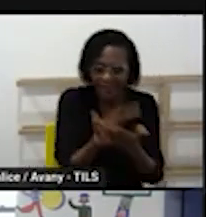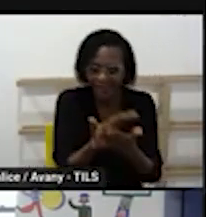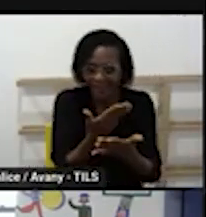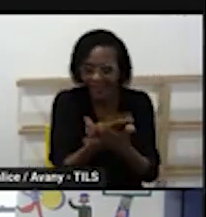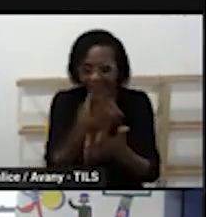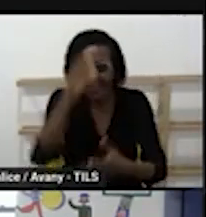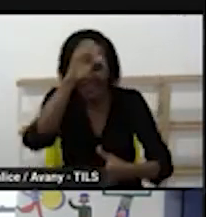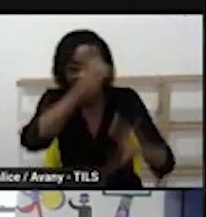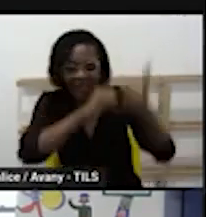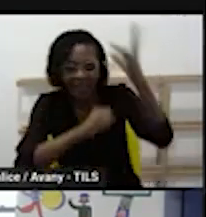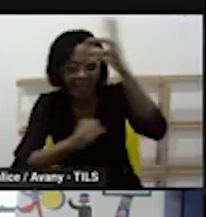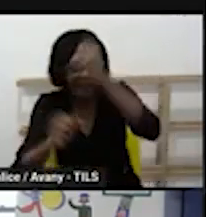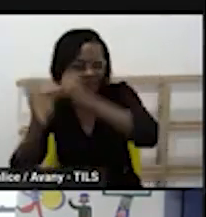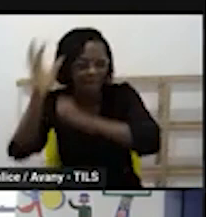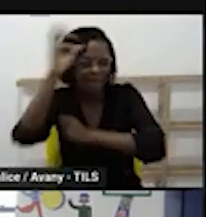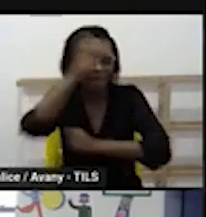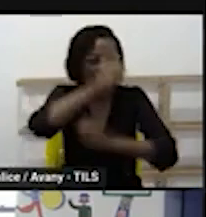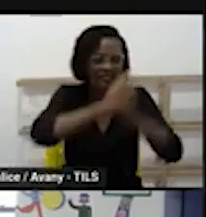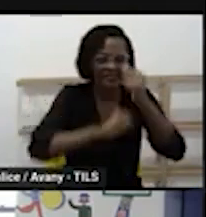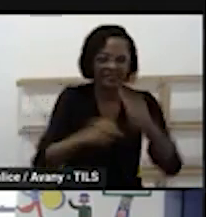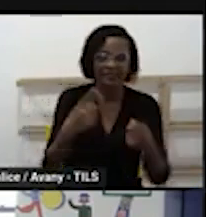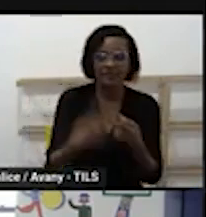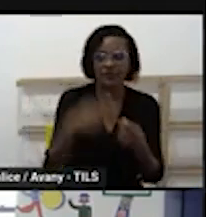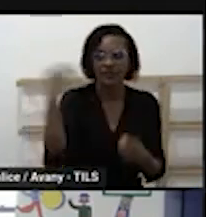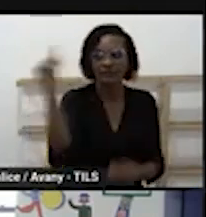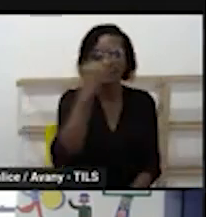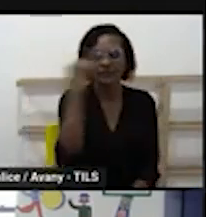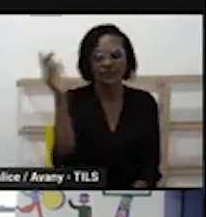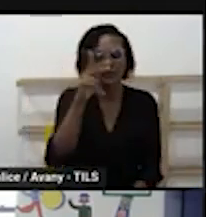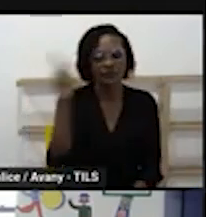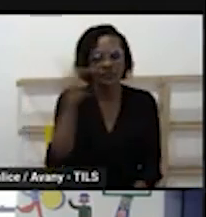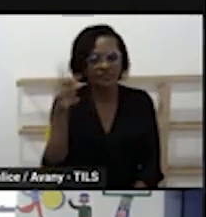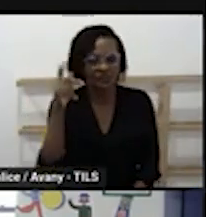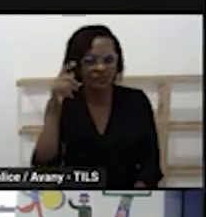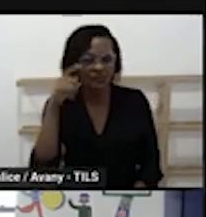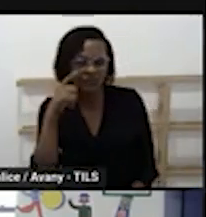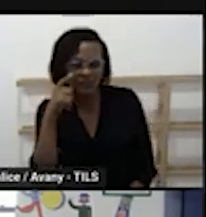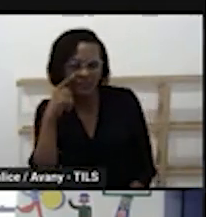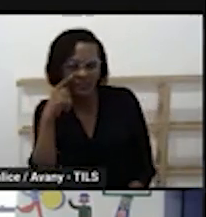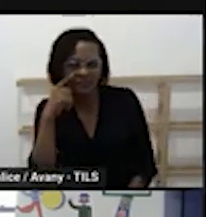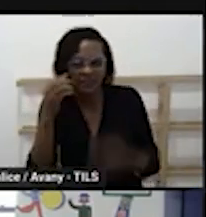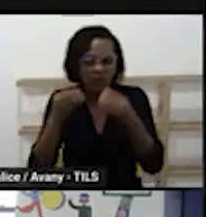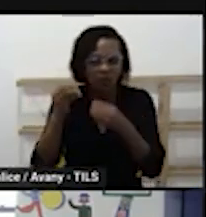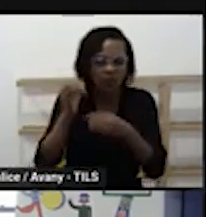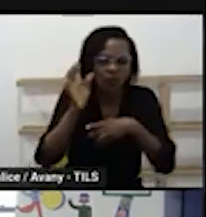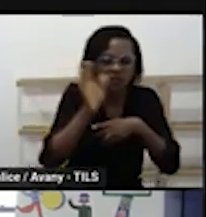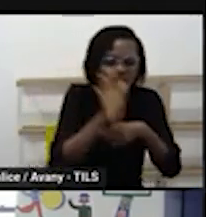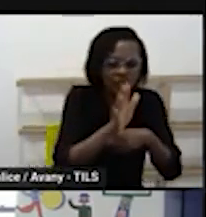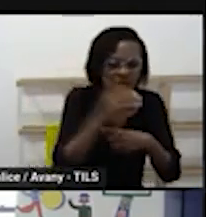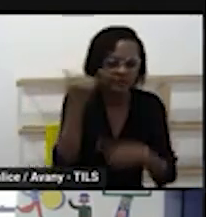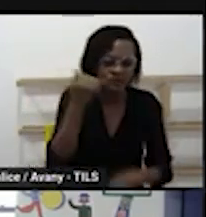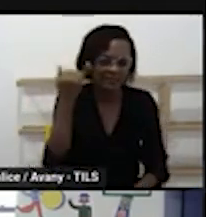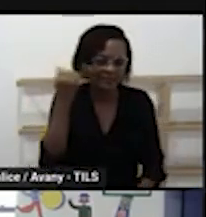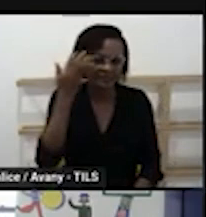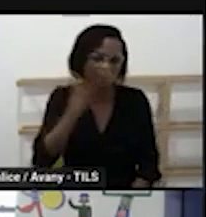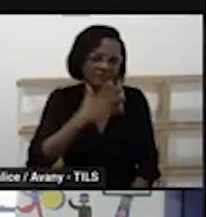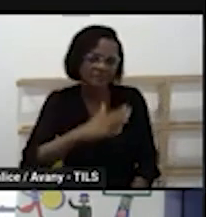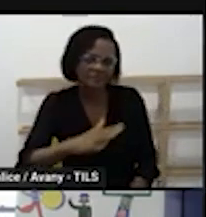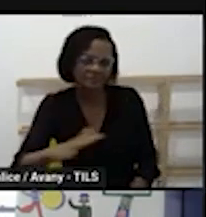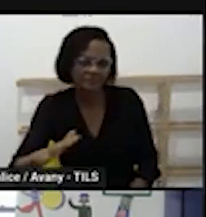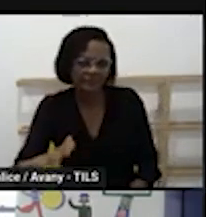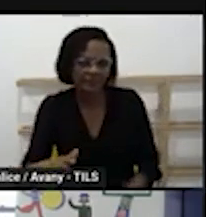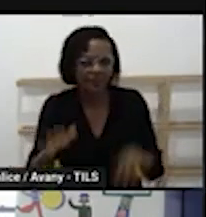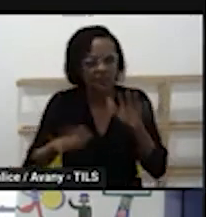distribuí-los de forma uniforme a gente não pode pegar um tempo de trabalho e diminui-lo achando que ele por exemplo da atividade